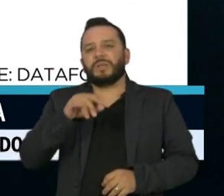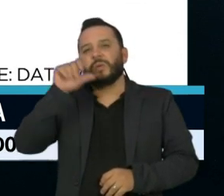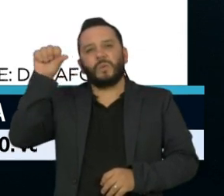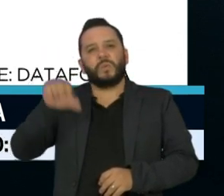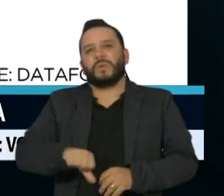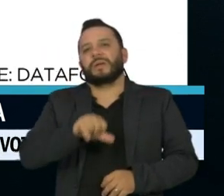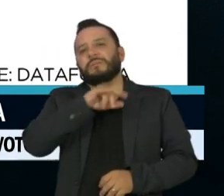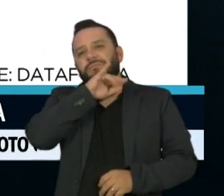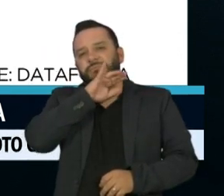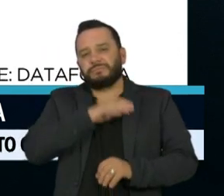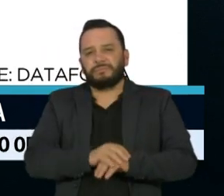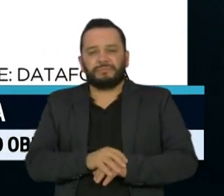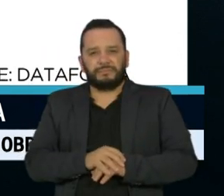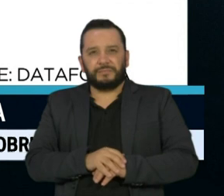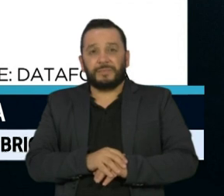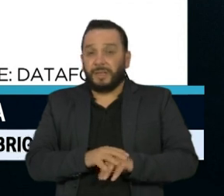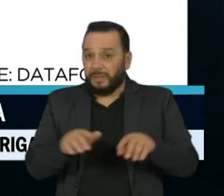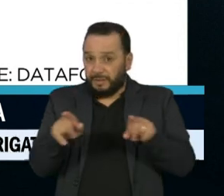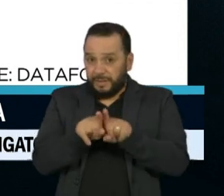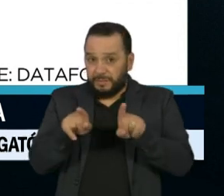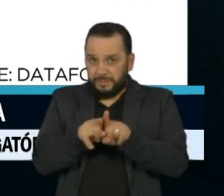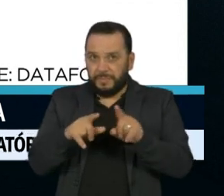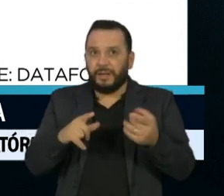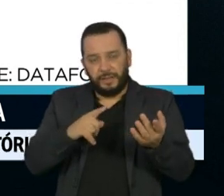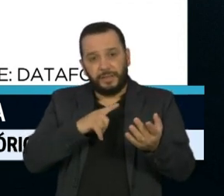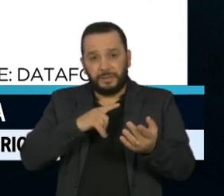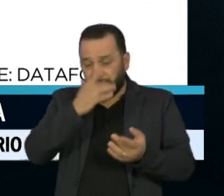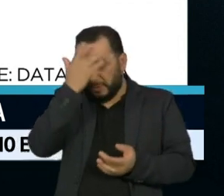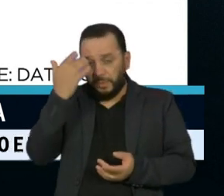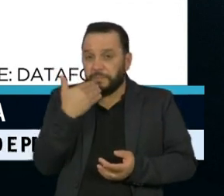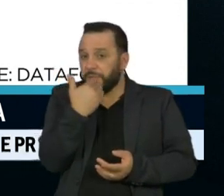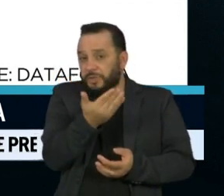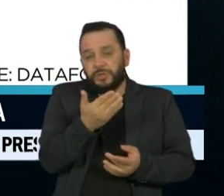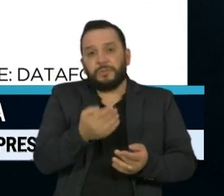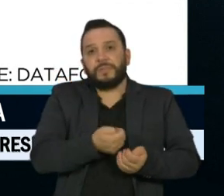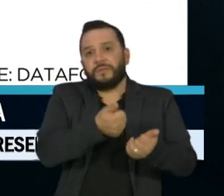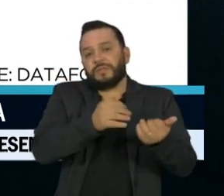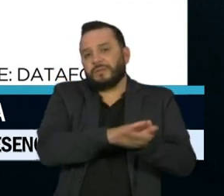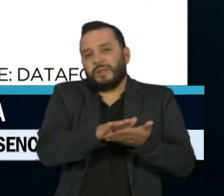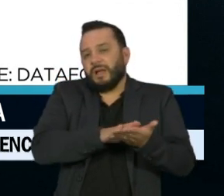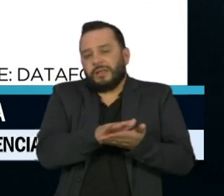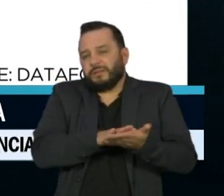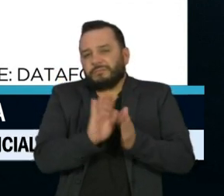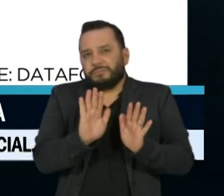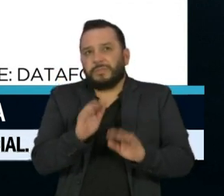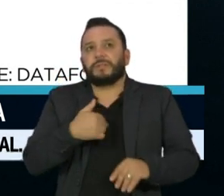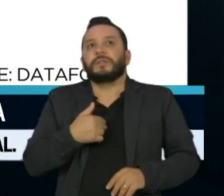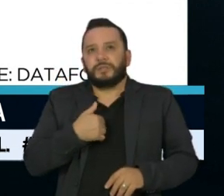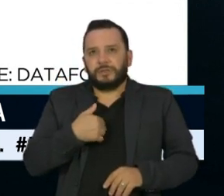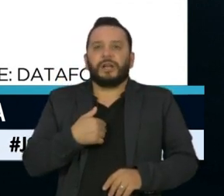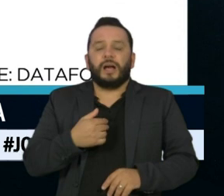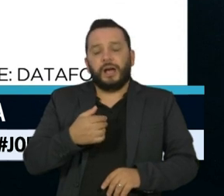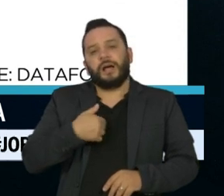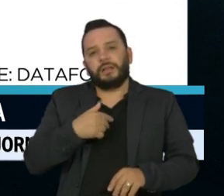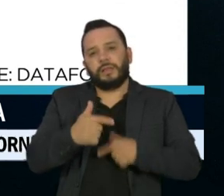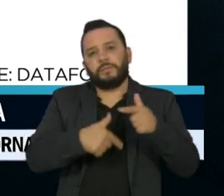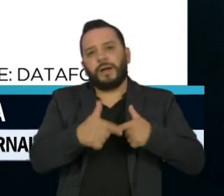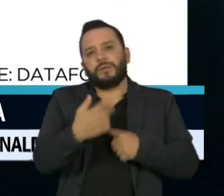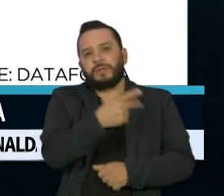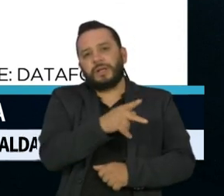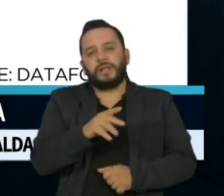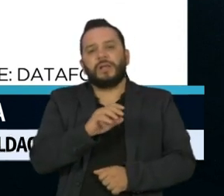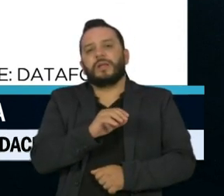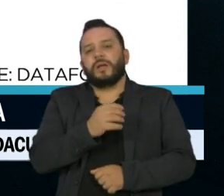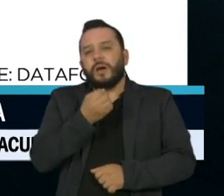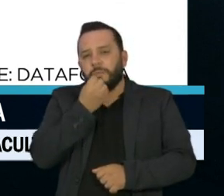péssimo. Entre os que não fizeram o pedido do auxílio, 27% avaliaram o desempenho de Bolsonaro como ótimo ou bom,